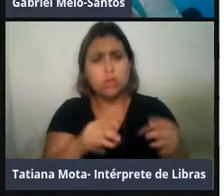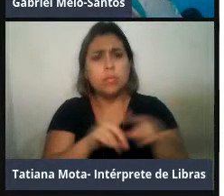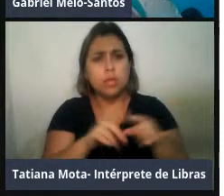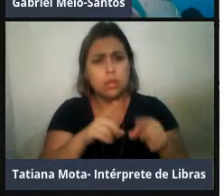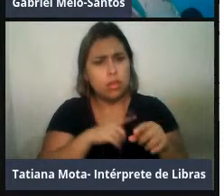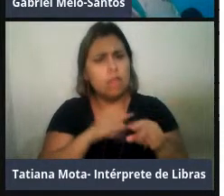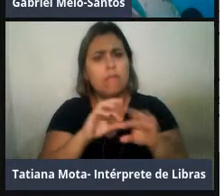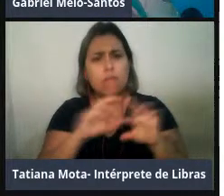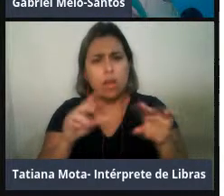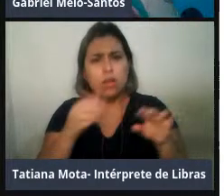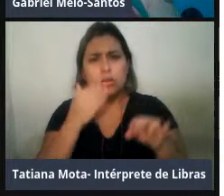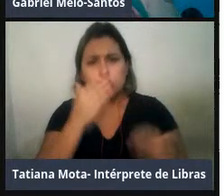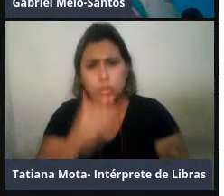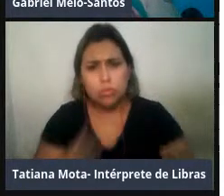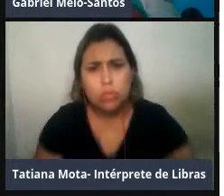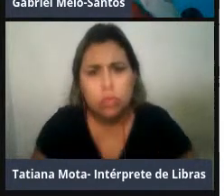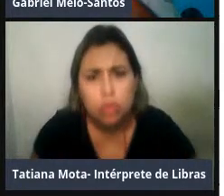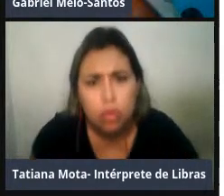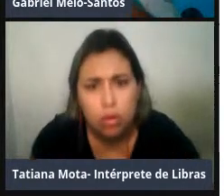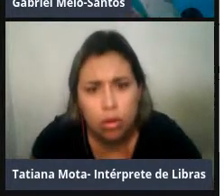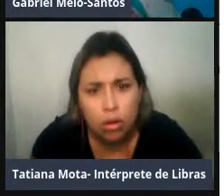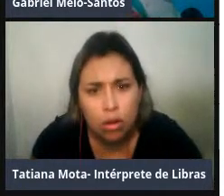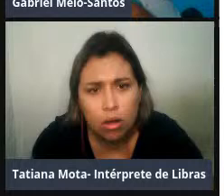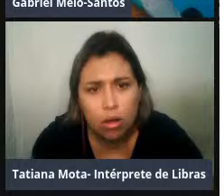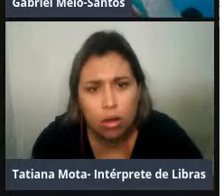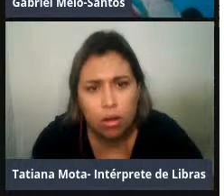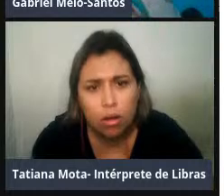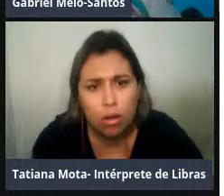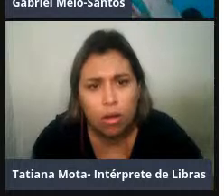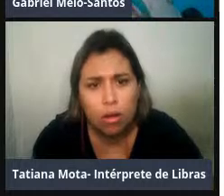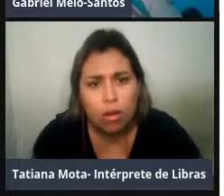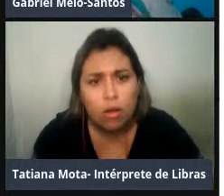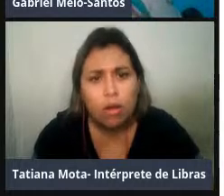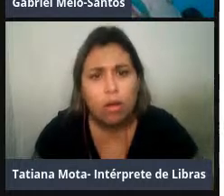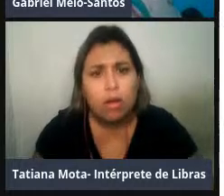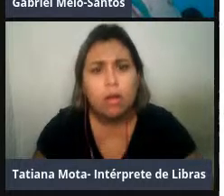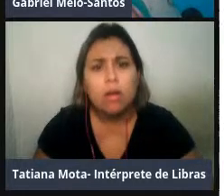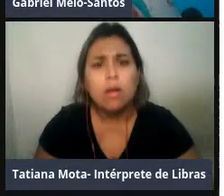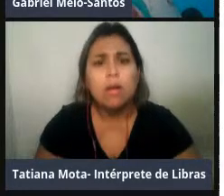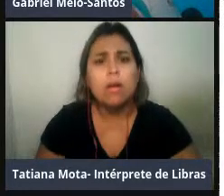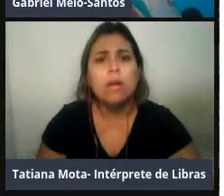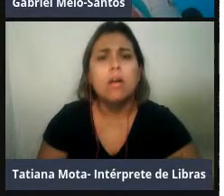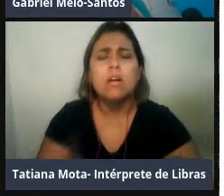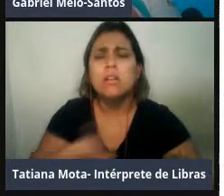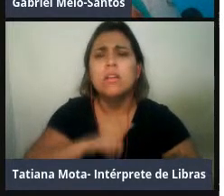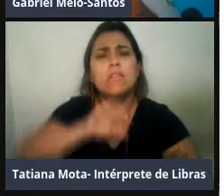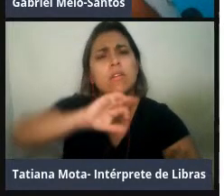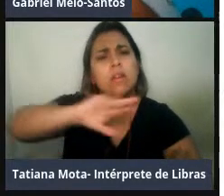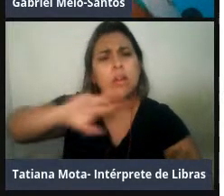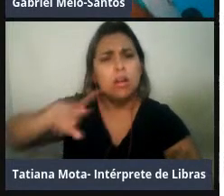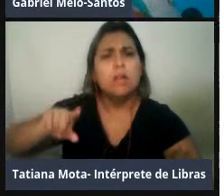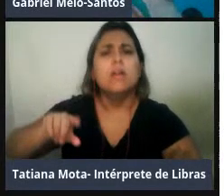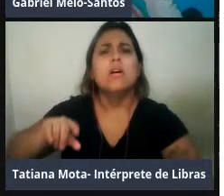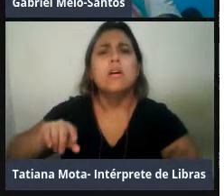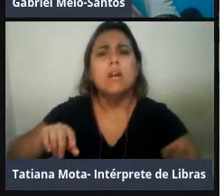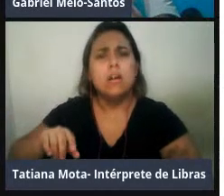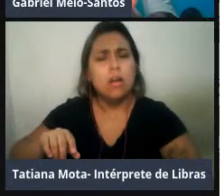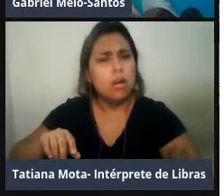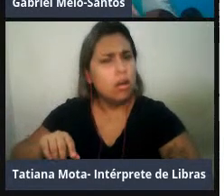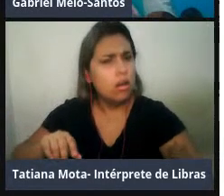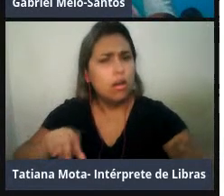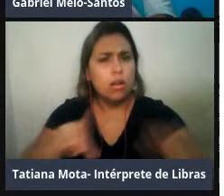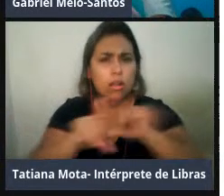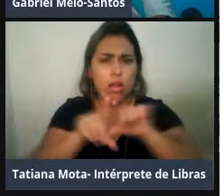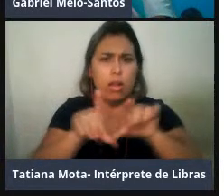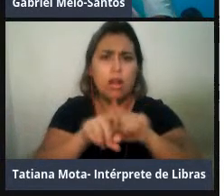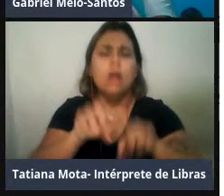estampas disponíveis para caneca, camisa, a gente estava vendendo escova de dente ecológica, eco bag, tudo o que